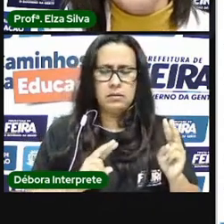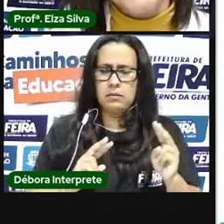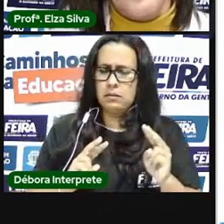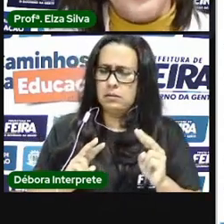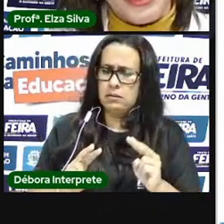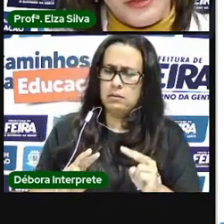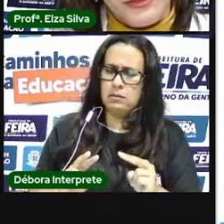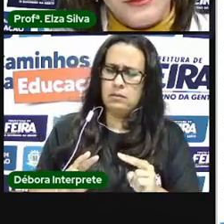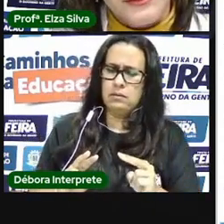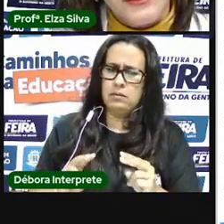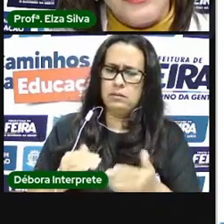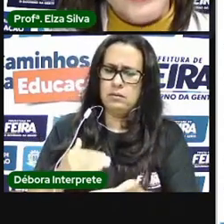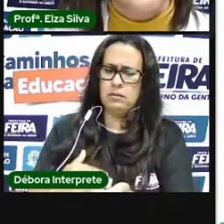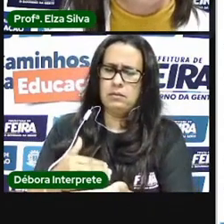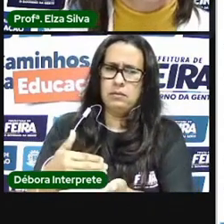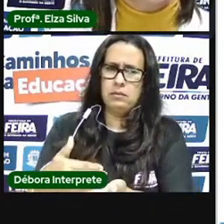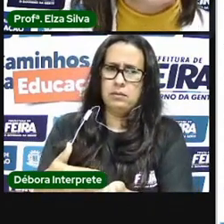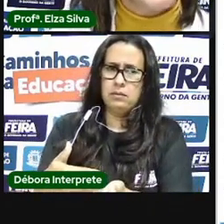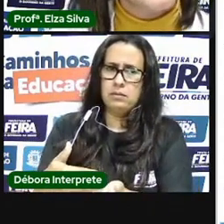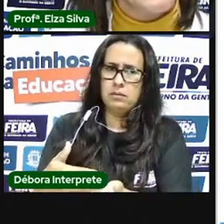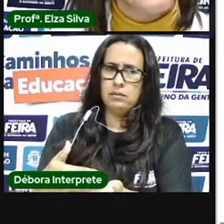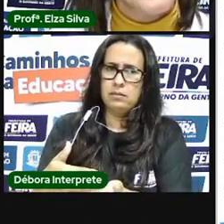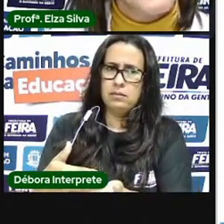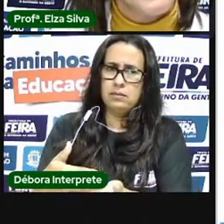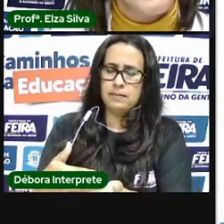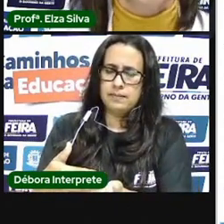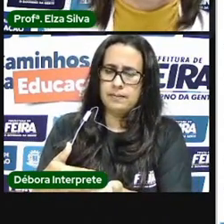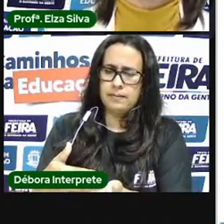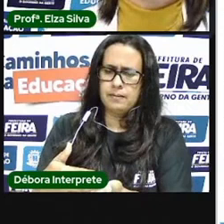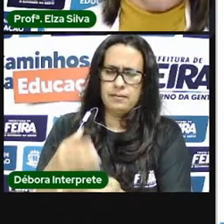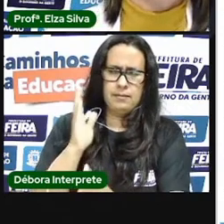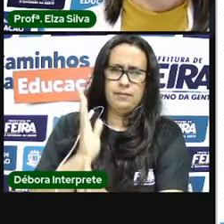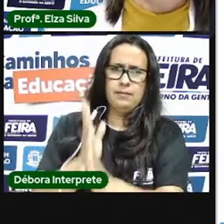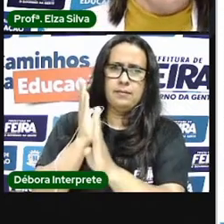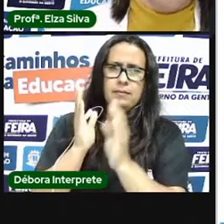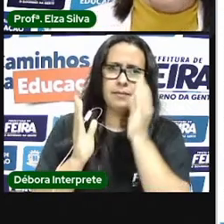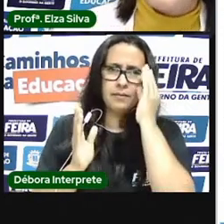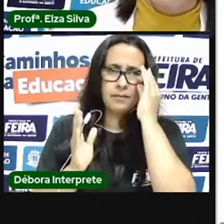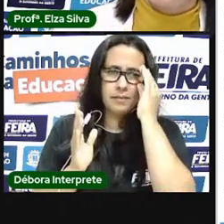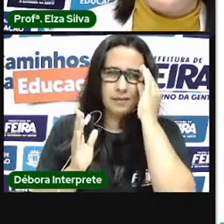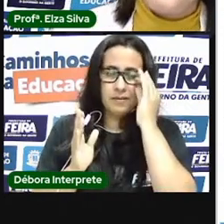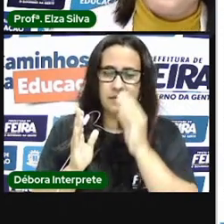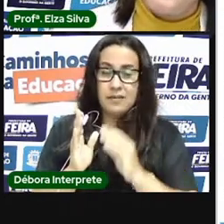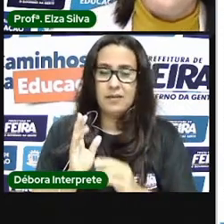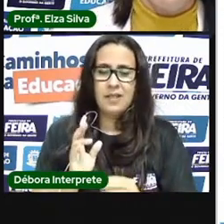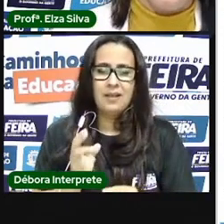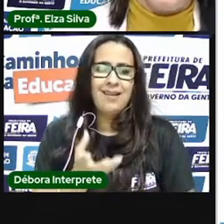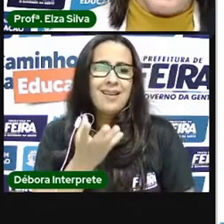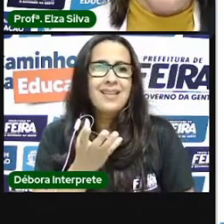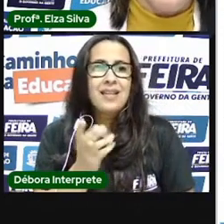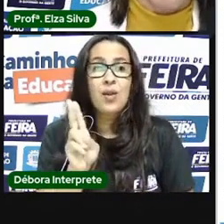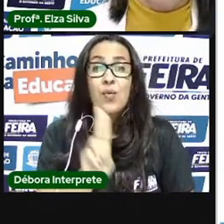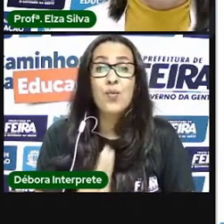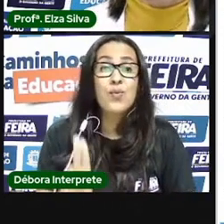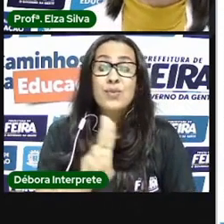repente descobriu descobriu o que nos caros alunos que ele estava tentando usar a internet no